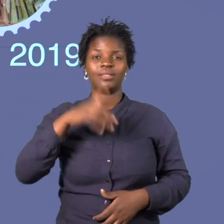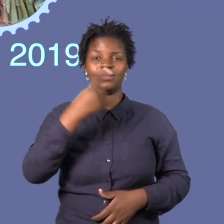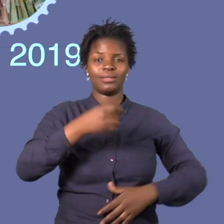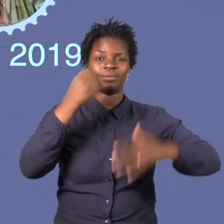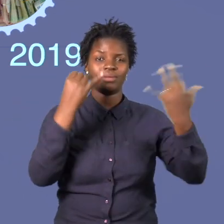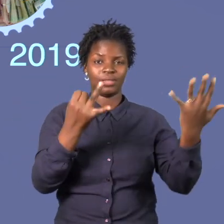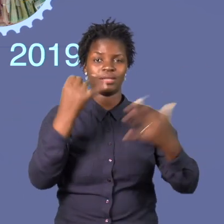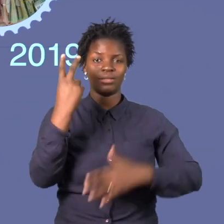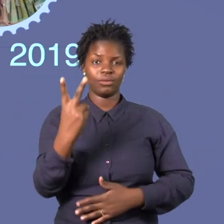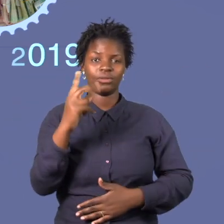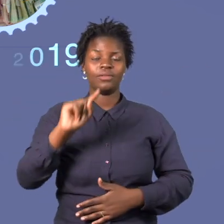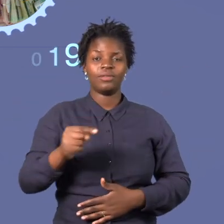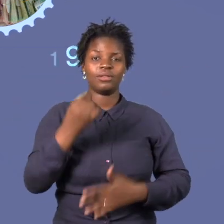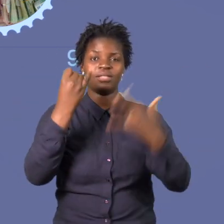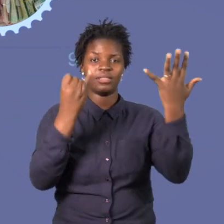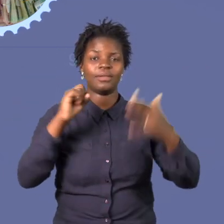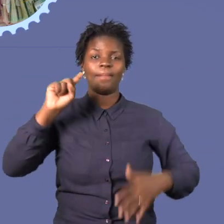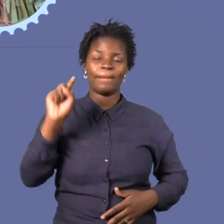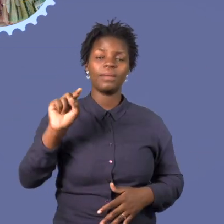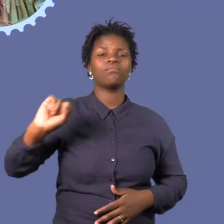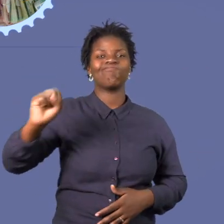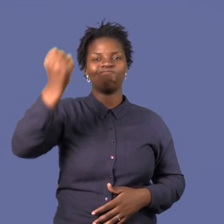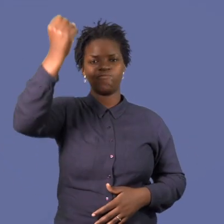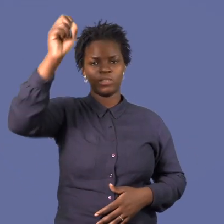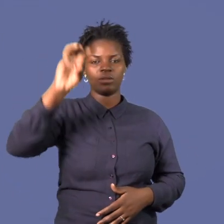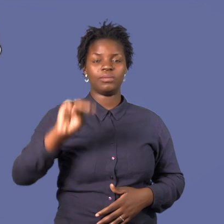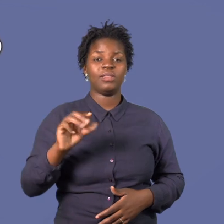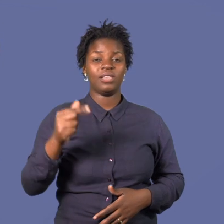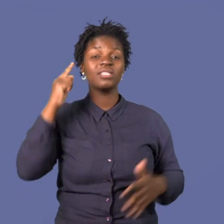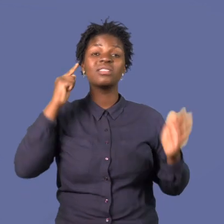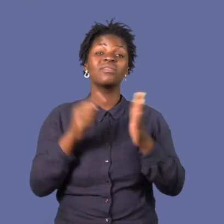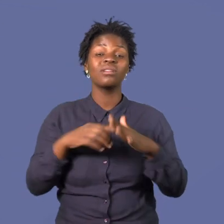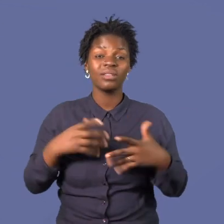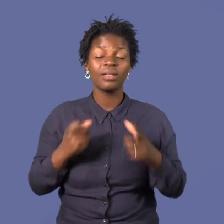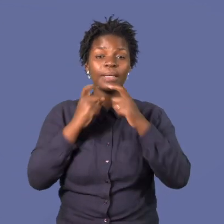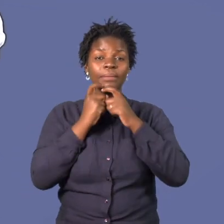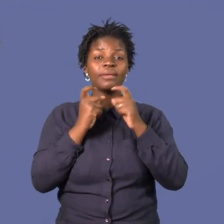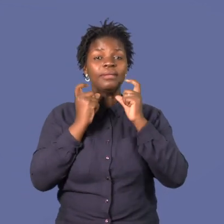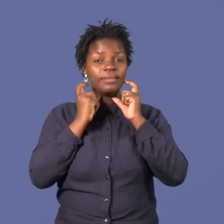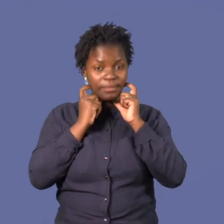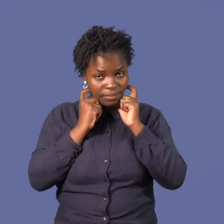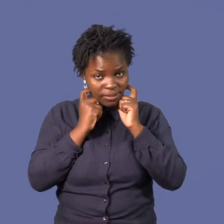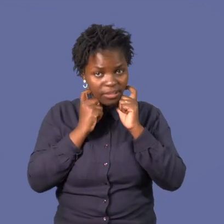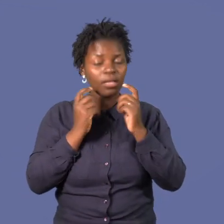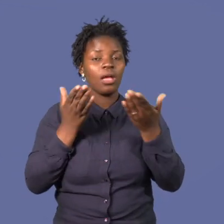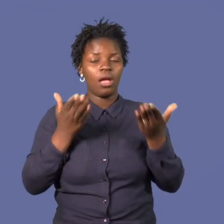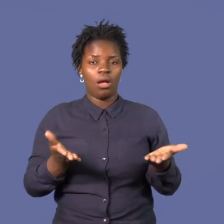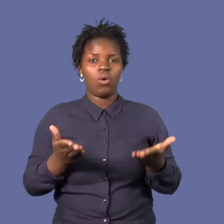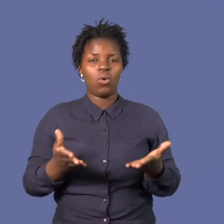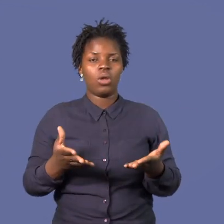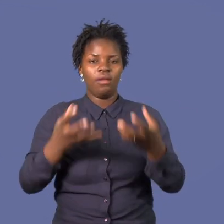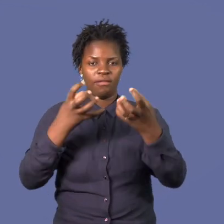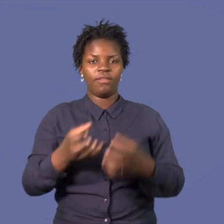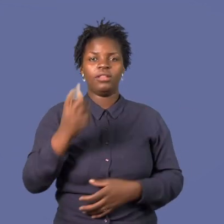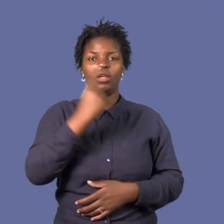acordo com o último relatório do Centro de Integridade Pública. O mesmo relatório defende ainda que, com o valor